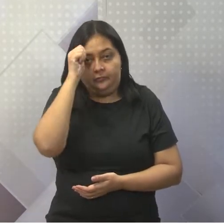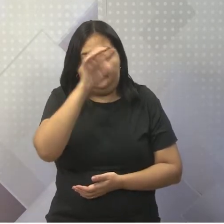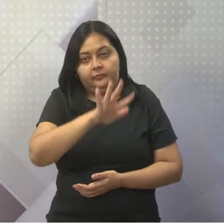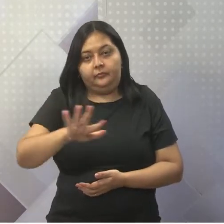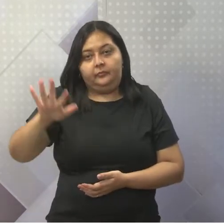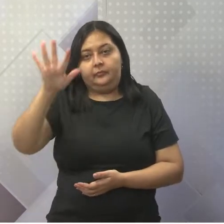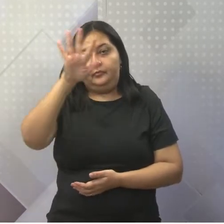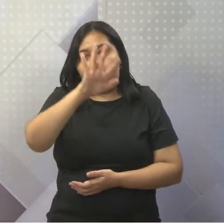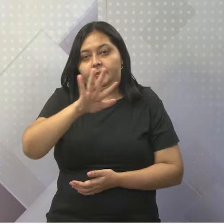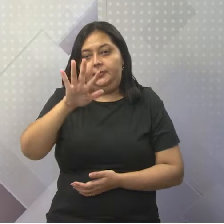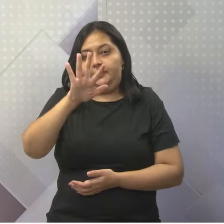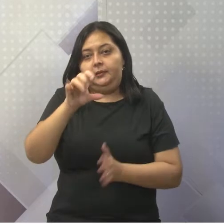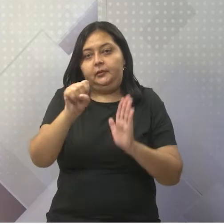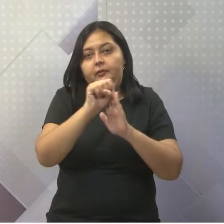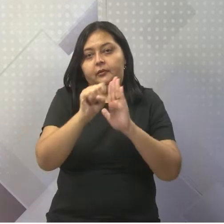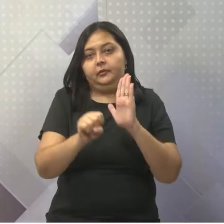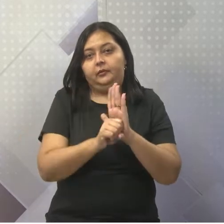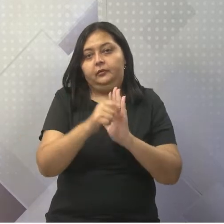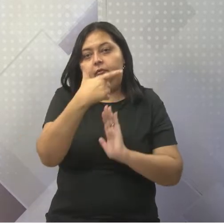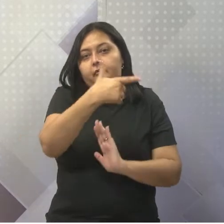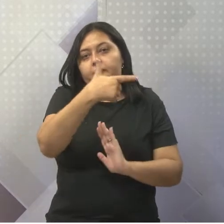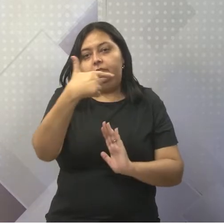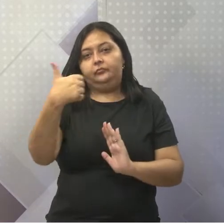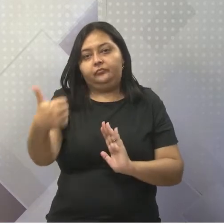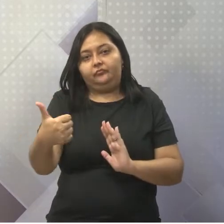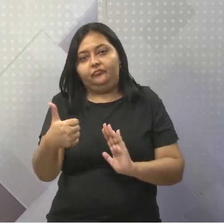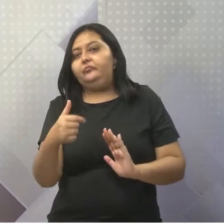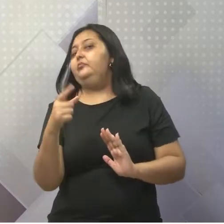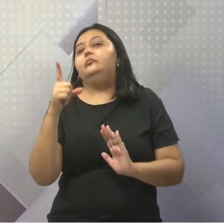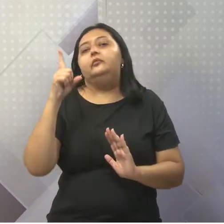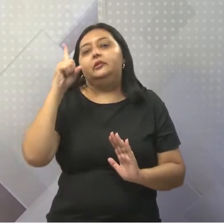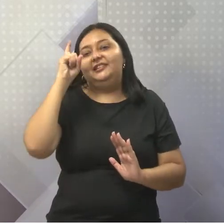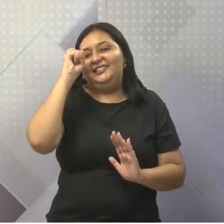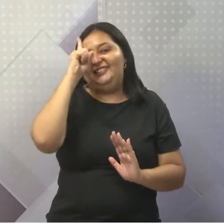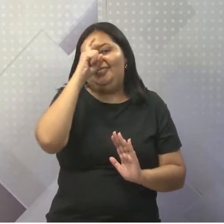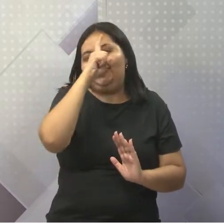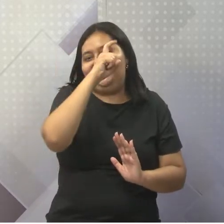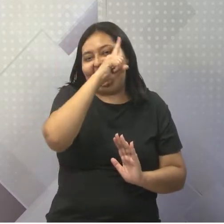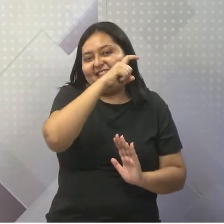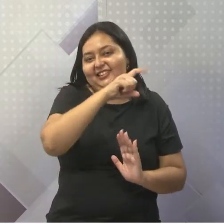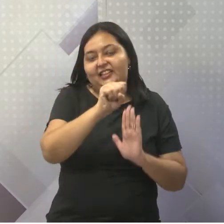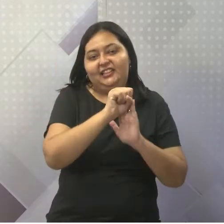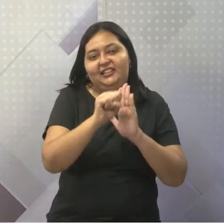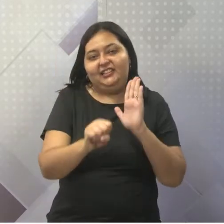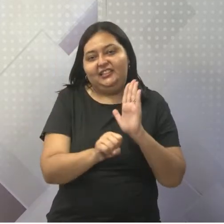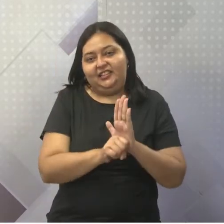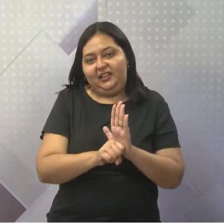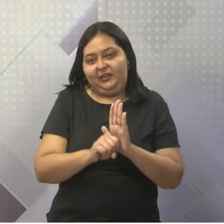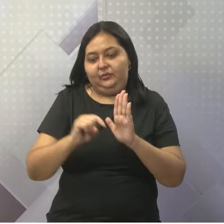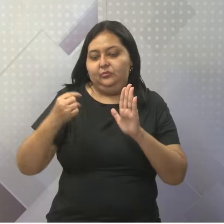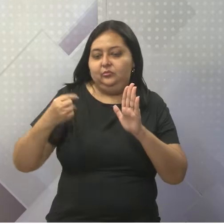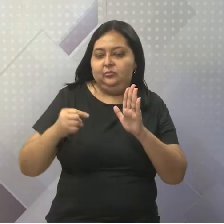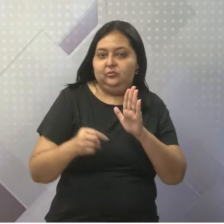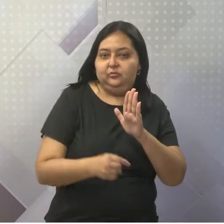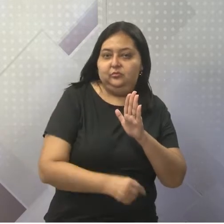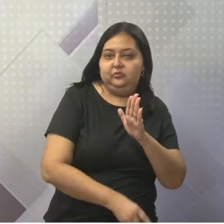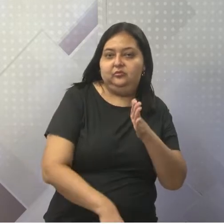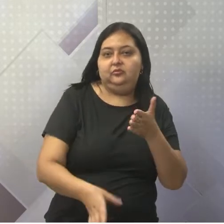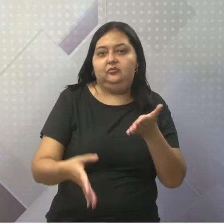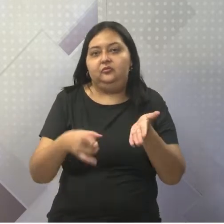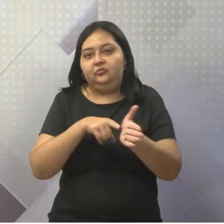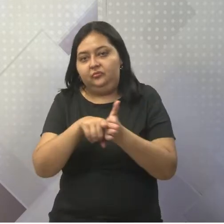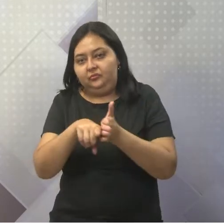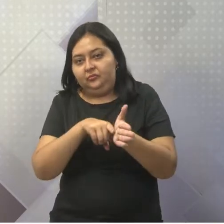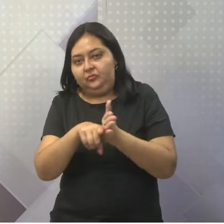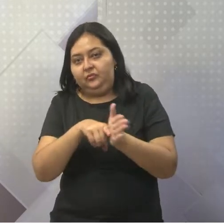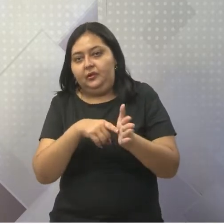chegou ao século 21 com o desafio de superar séculos de exploração colonial, divergências